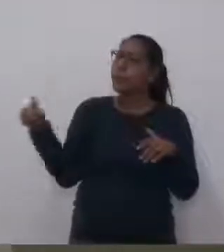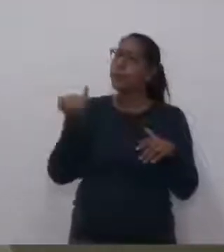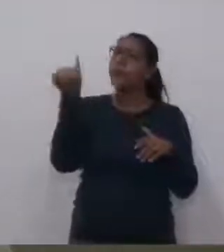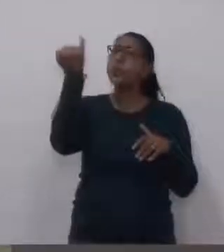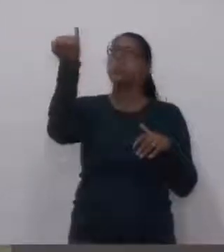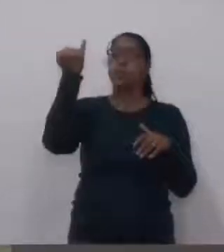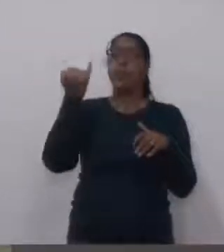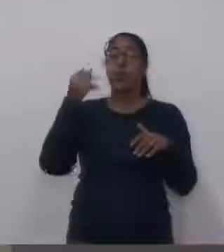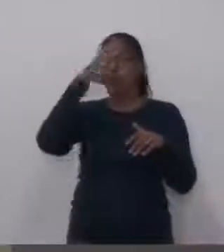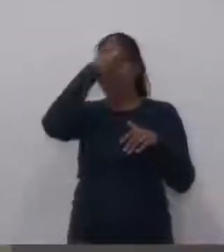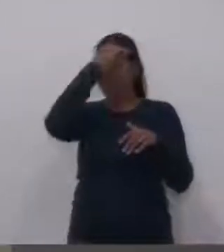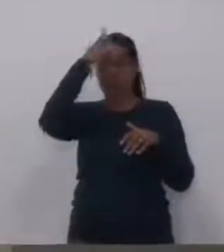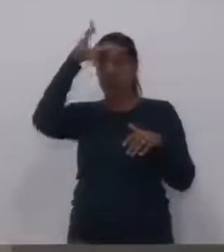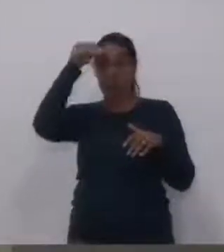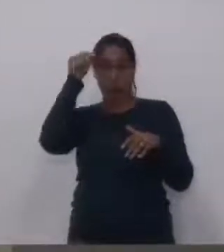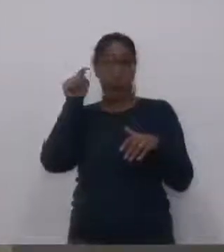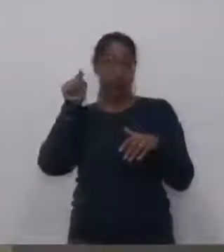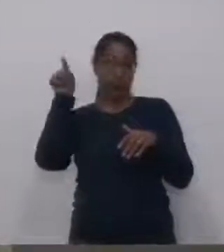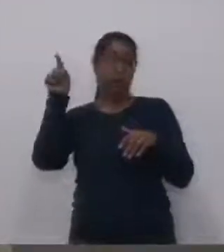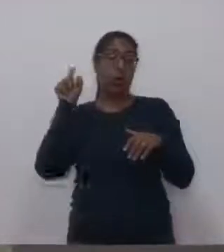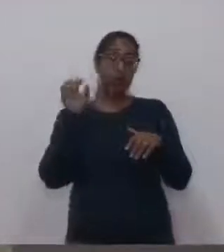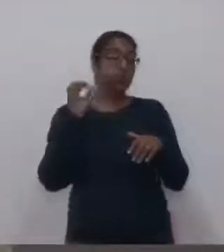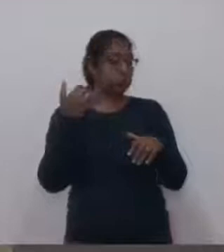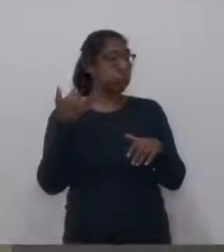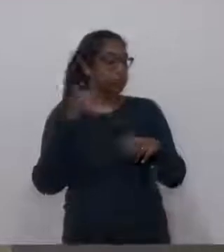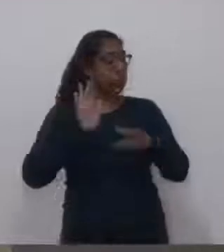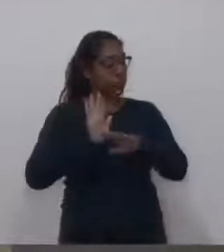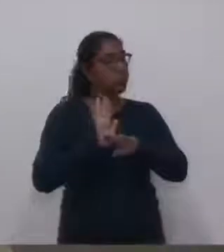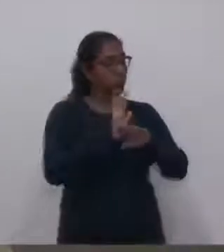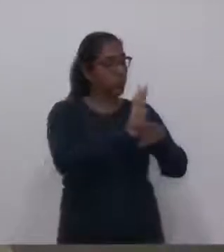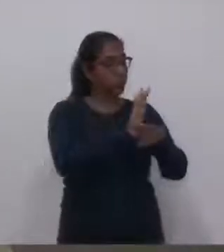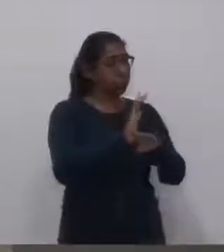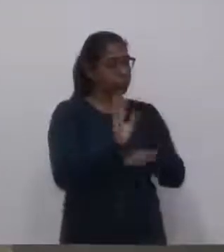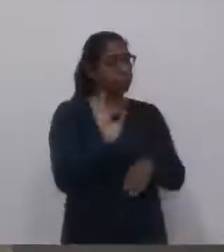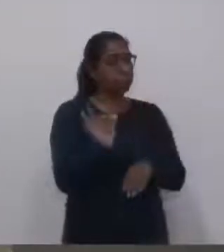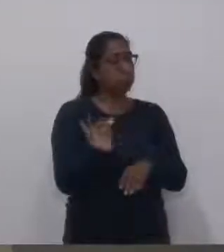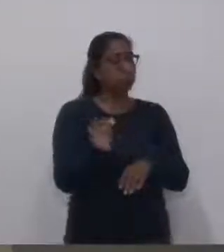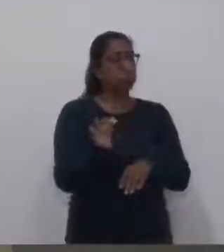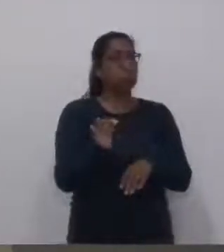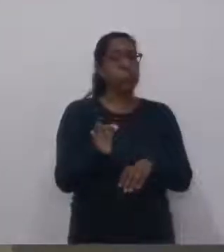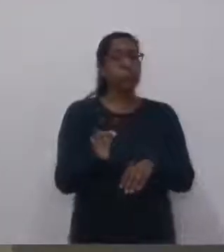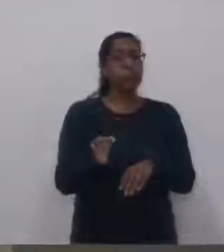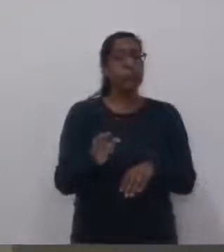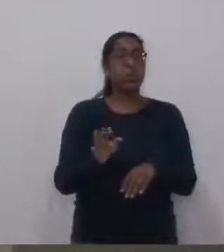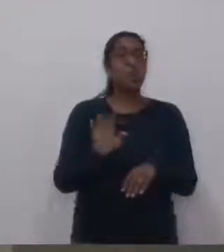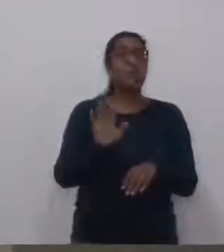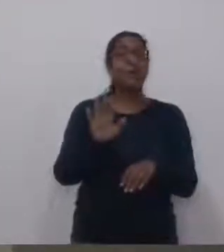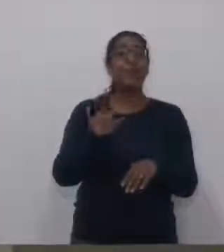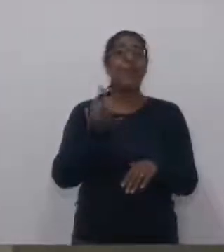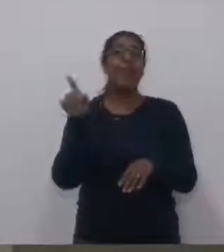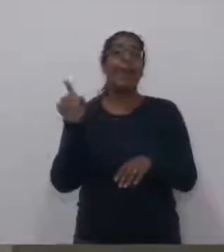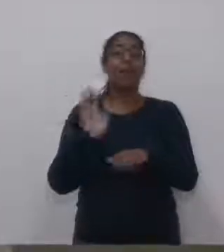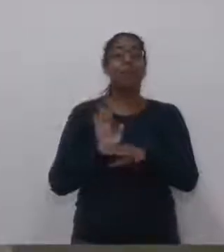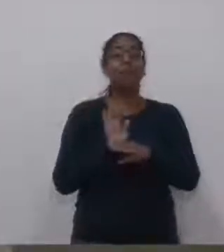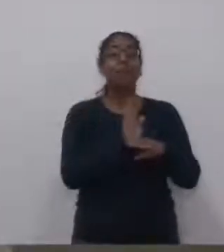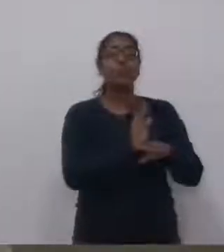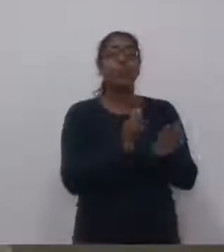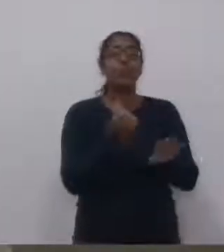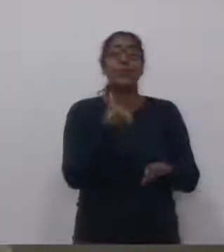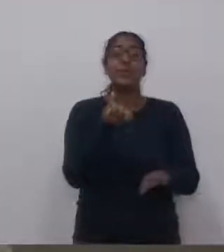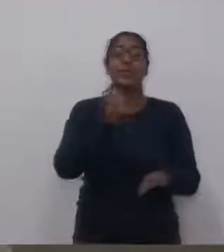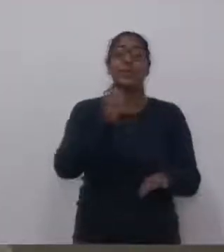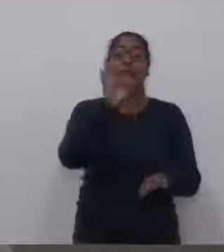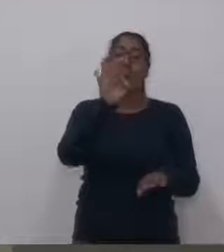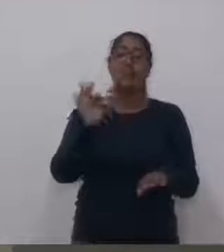dá um aporte importante, considerável, que ajuda muito, mas que cobre aproximadamente 60%, esses outros